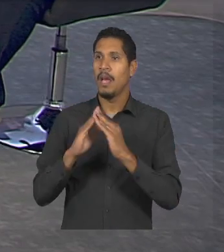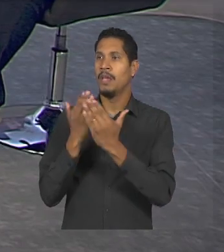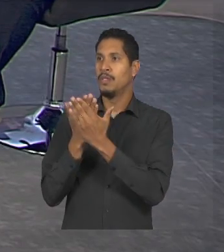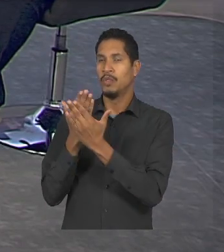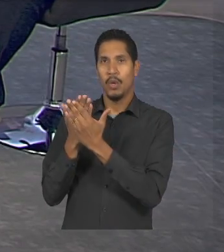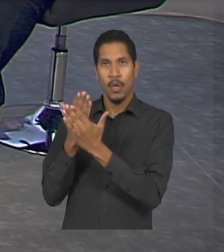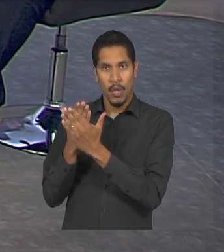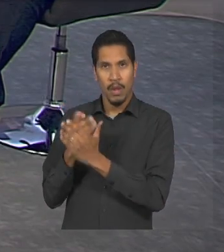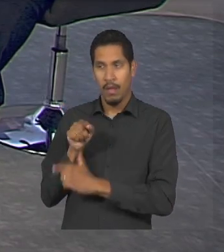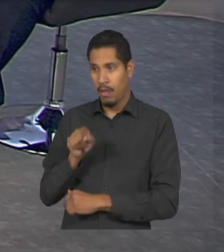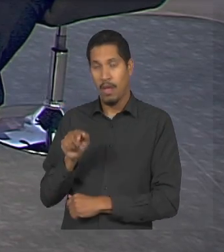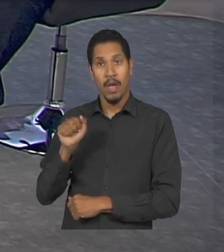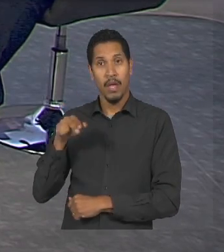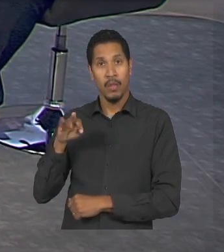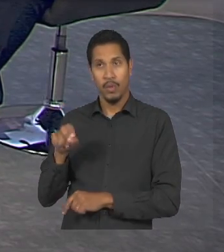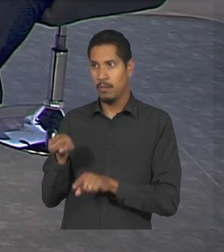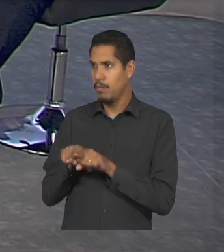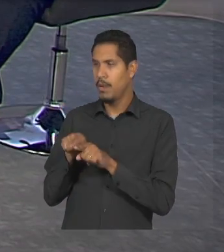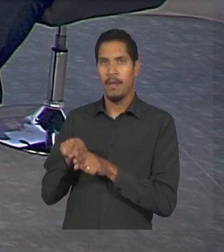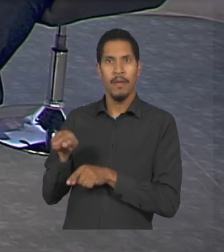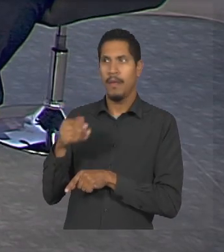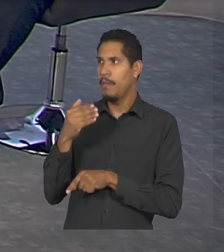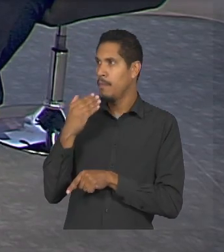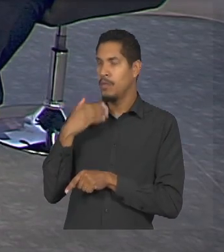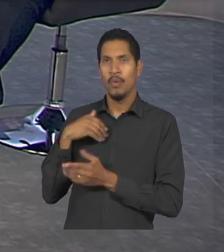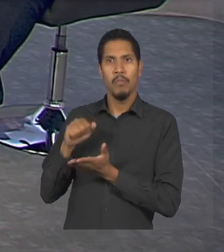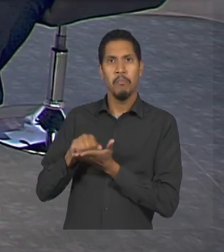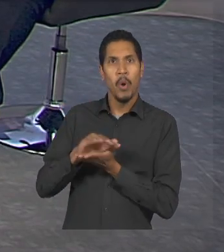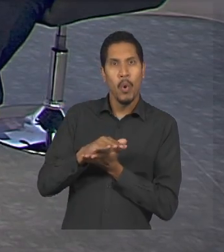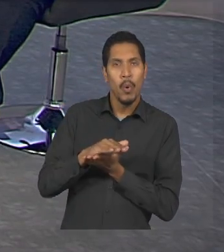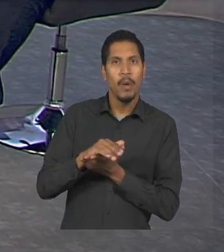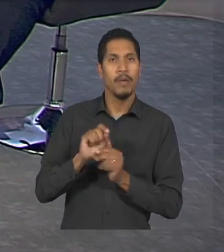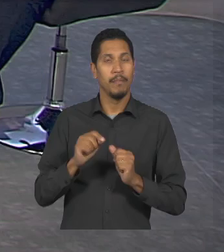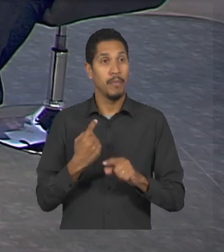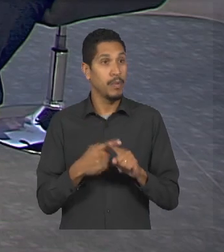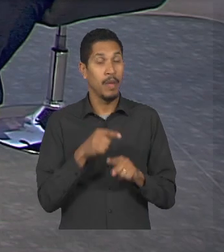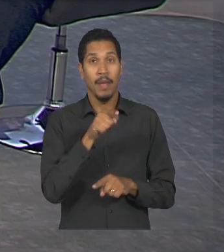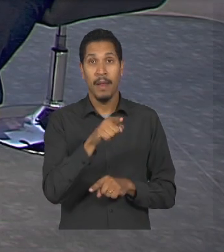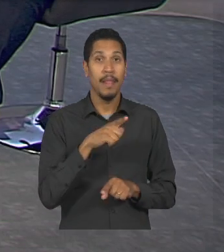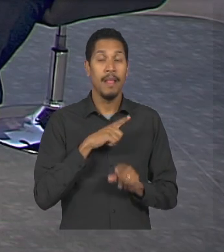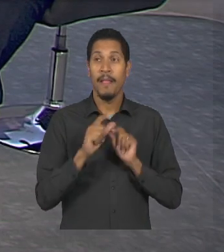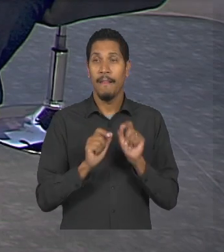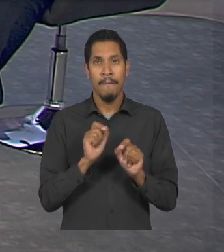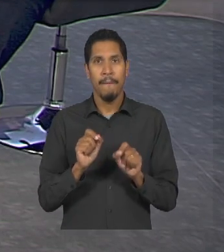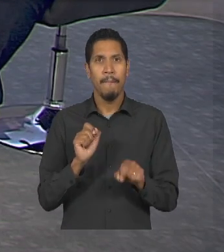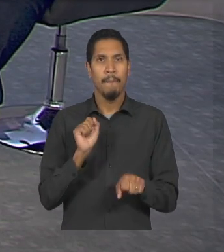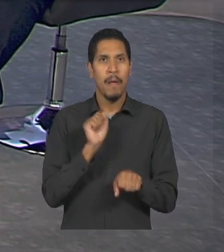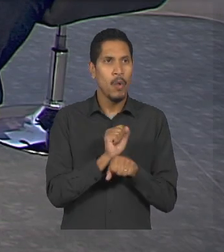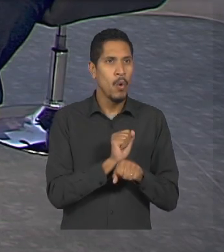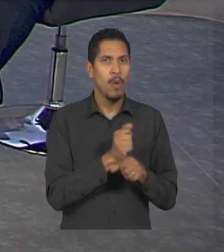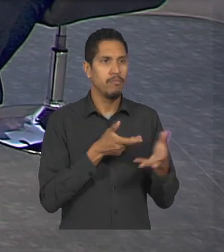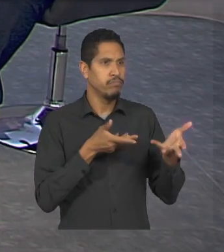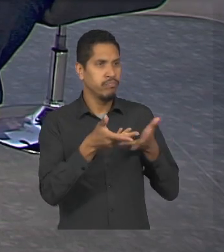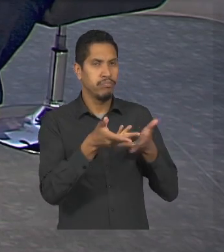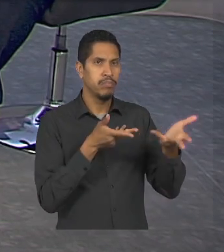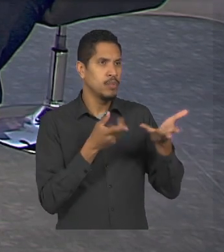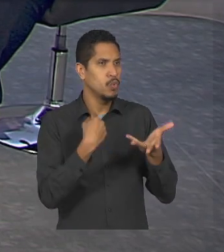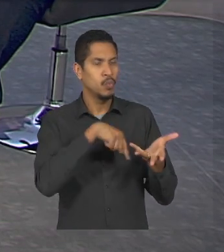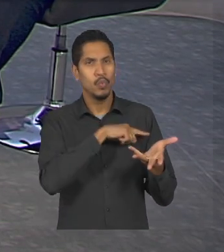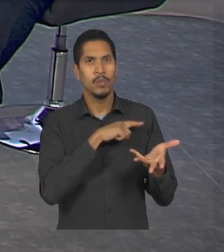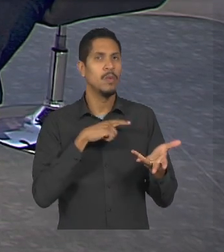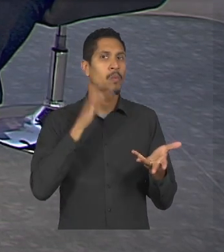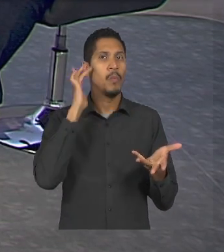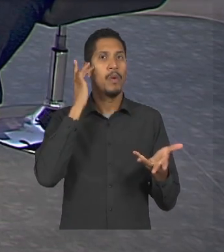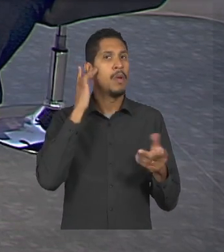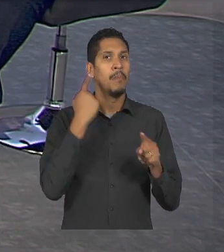o Antônio era uma criança que quando parou de fazer de interagir com a gente eu achava que era